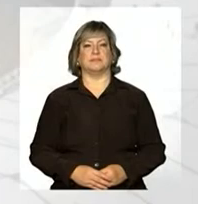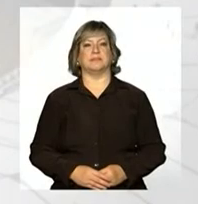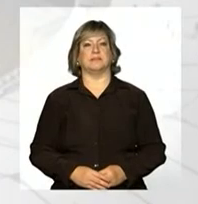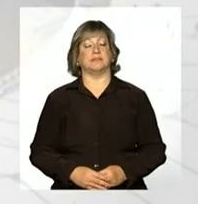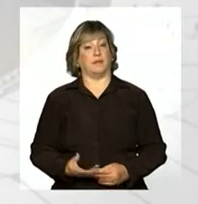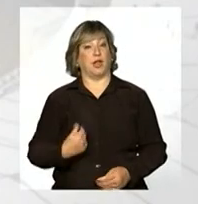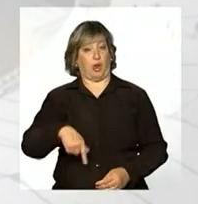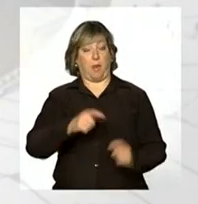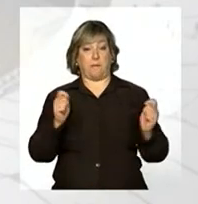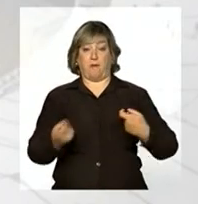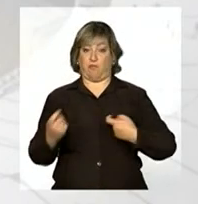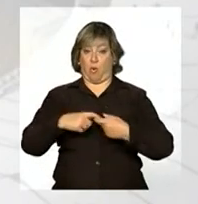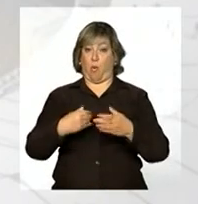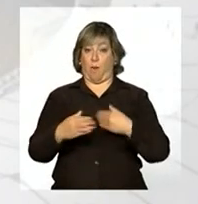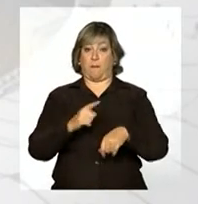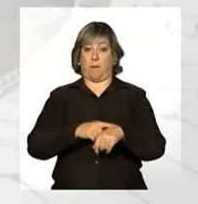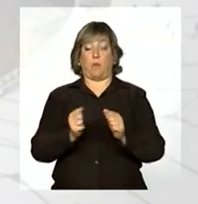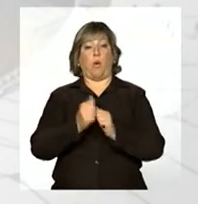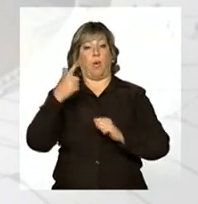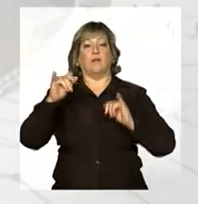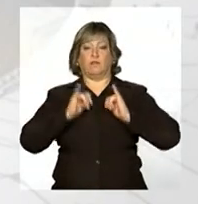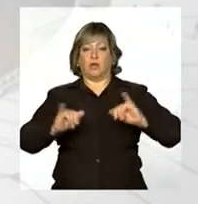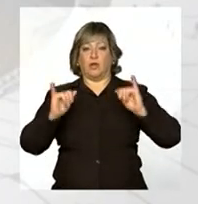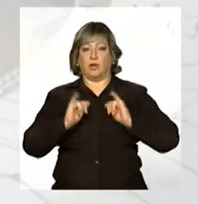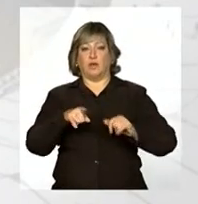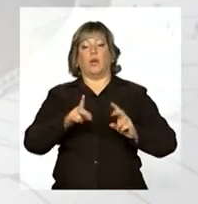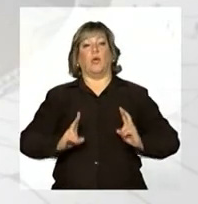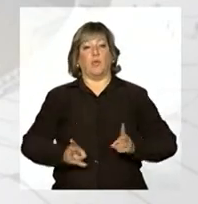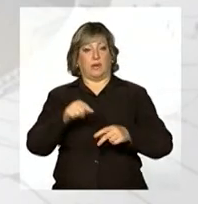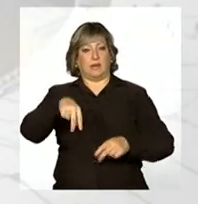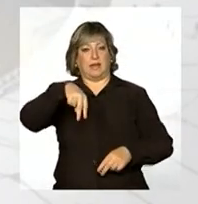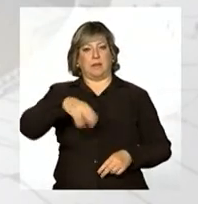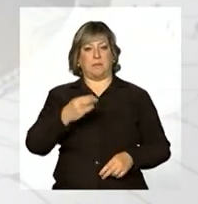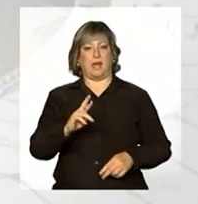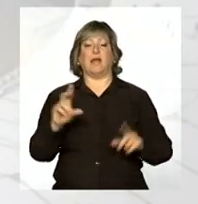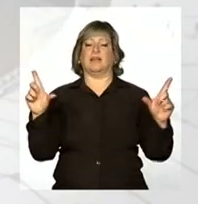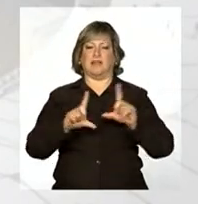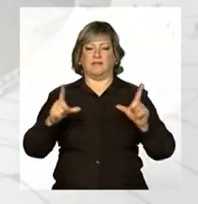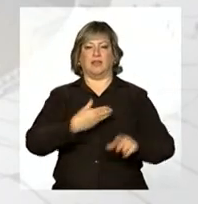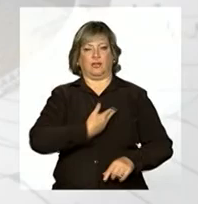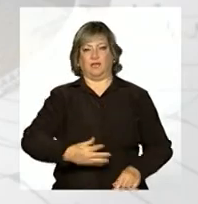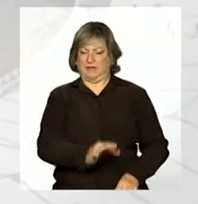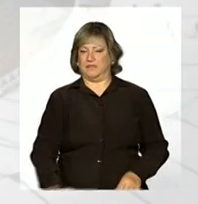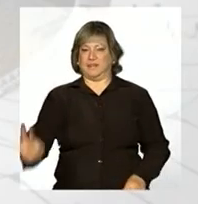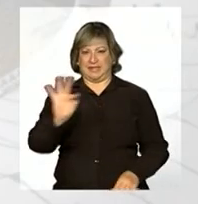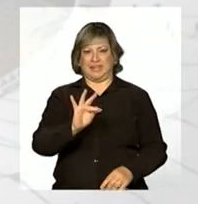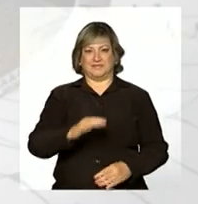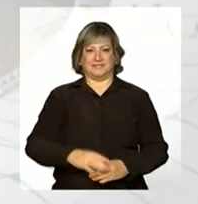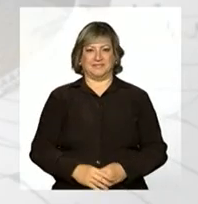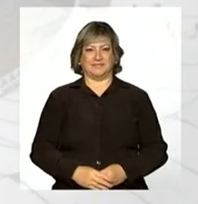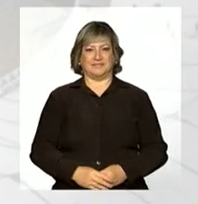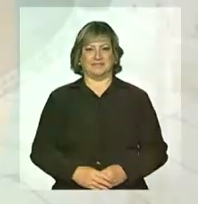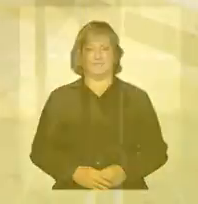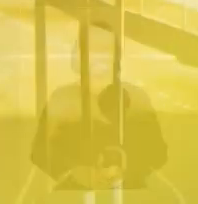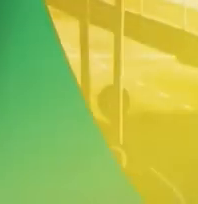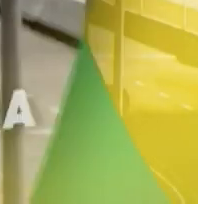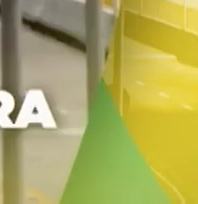E nós podemos voltar a qualquer momento com outras informações. Continue na NBR, a TV do governo federal.